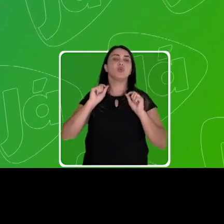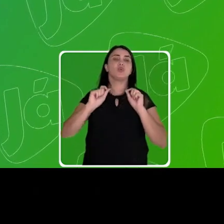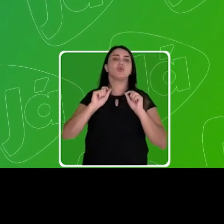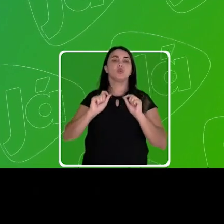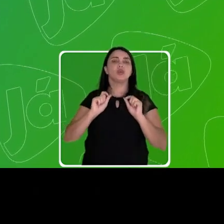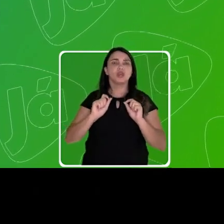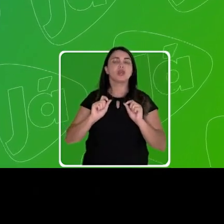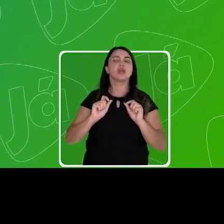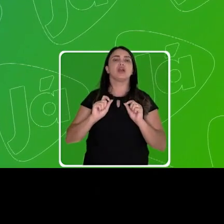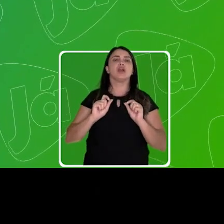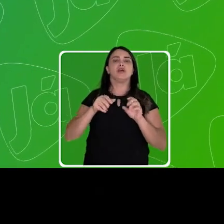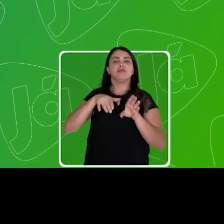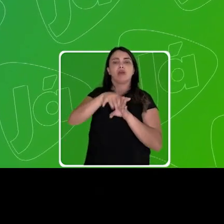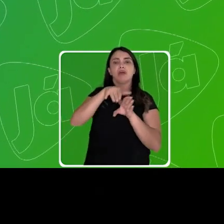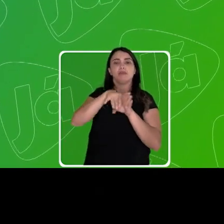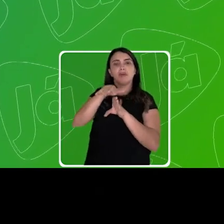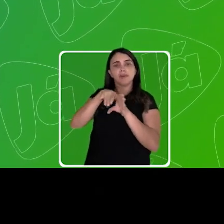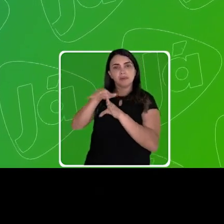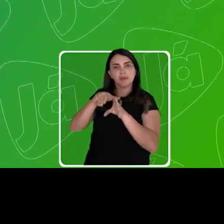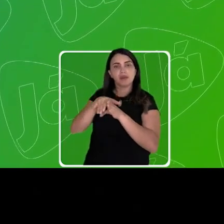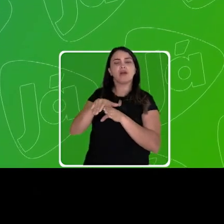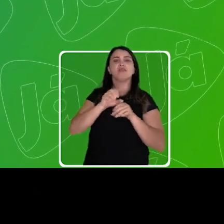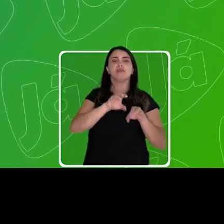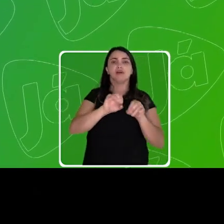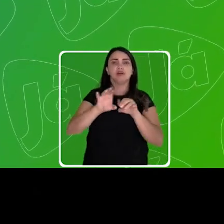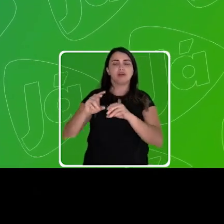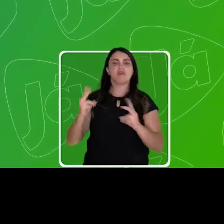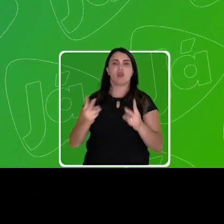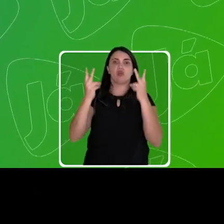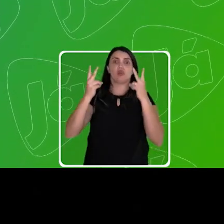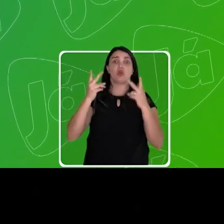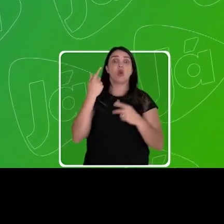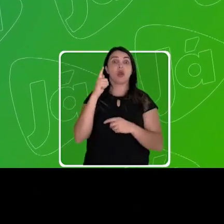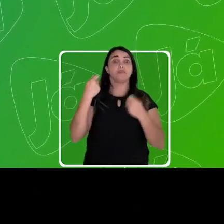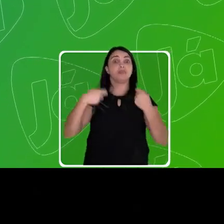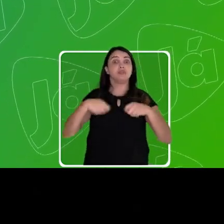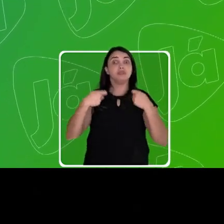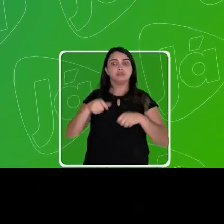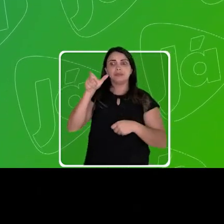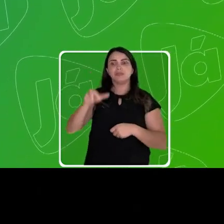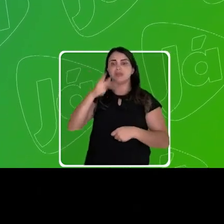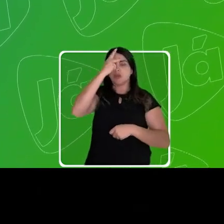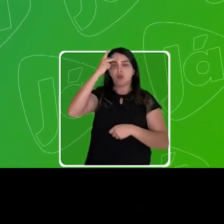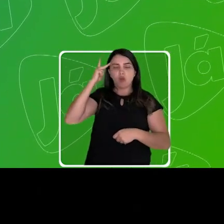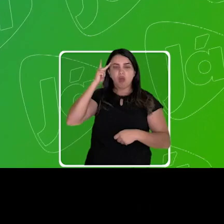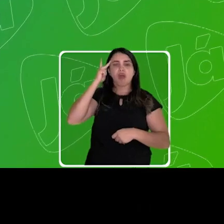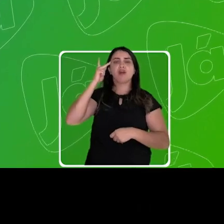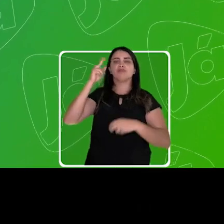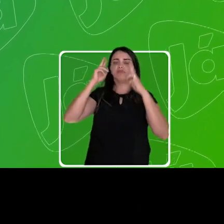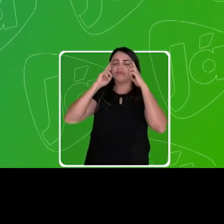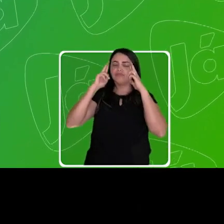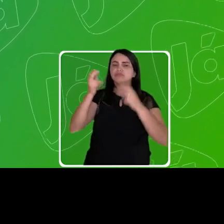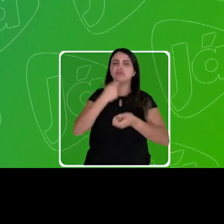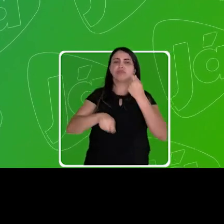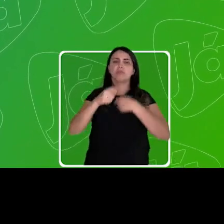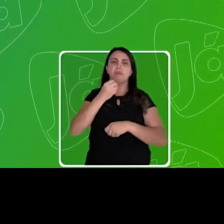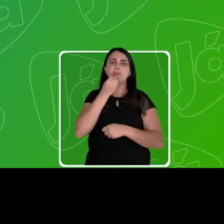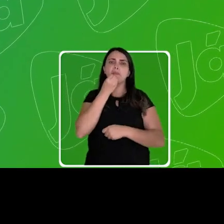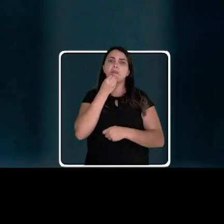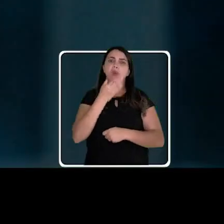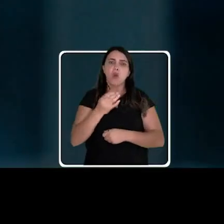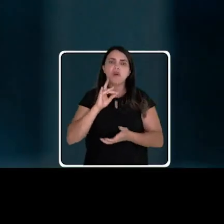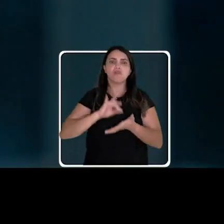os princípios, os valores. E Goiânia tá precisando de uma pessoa dessa, de um administrador, de um bom